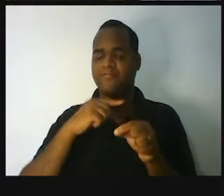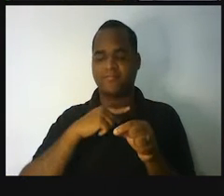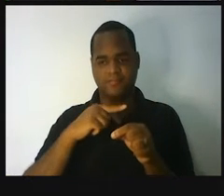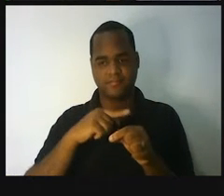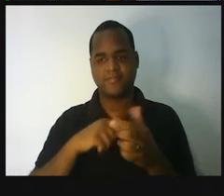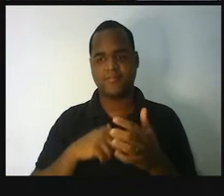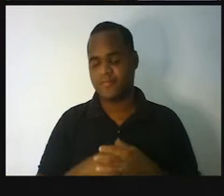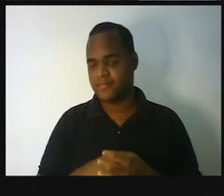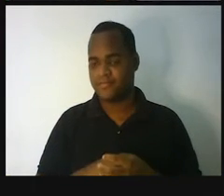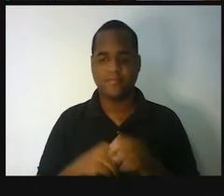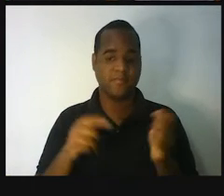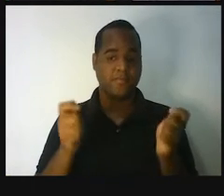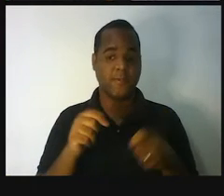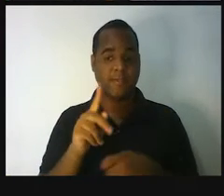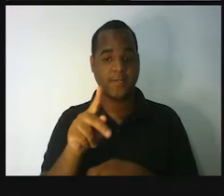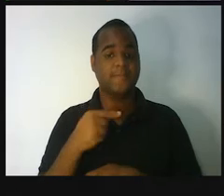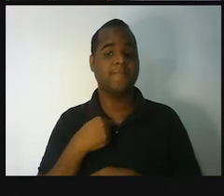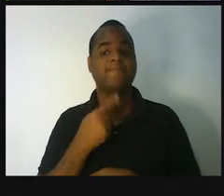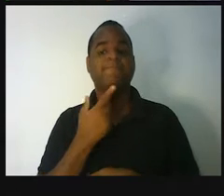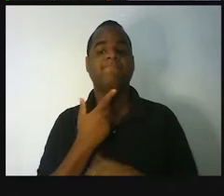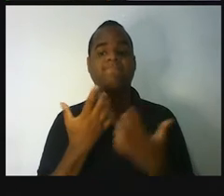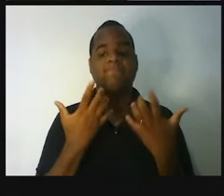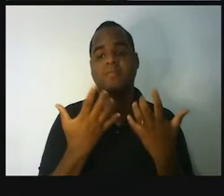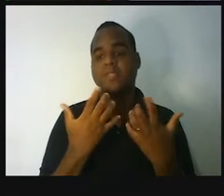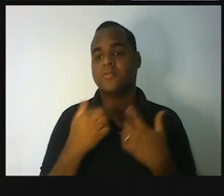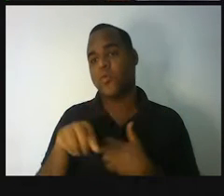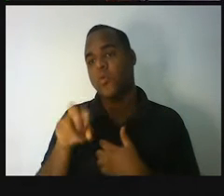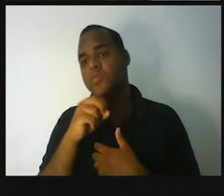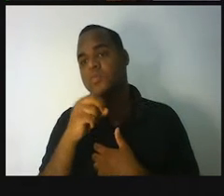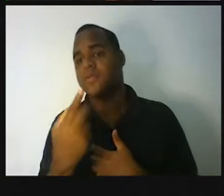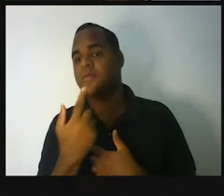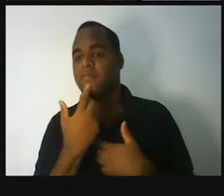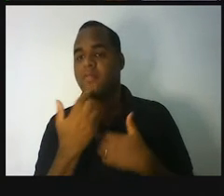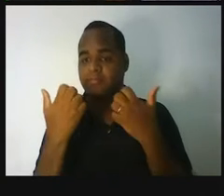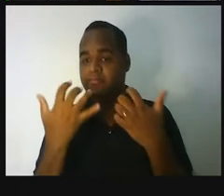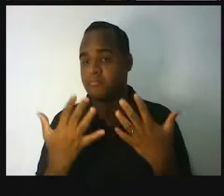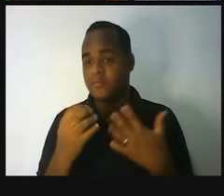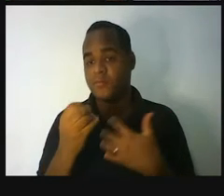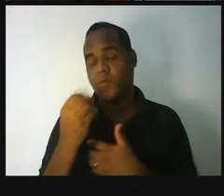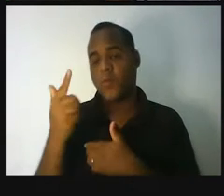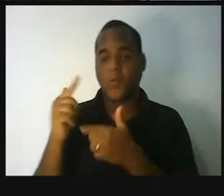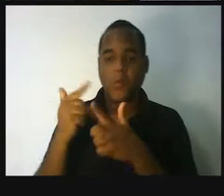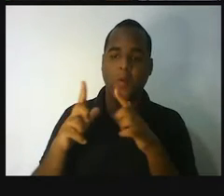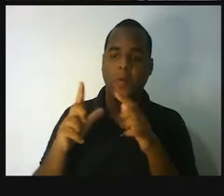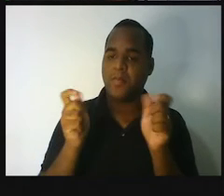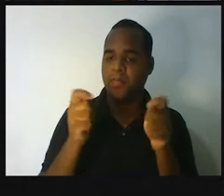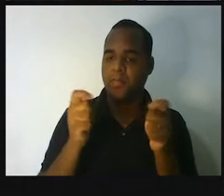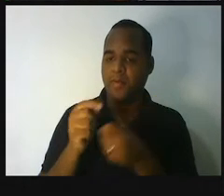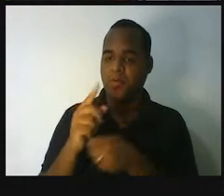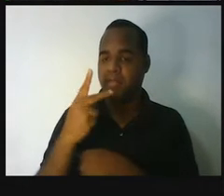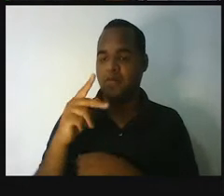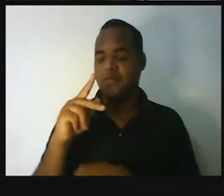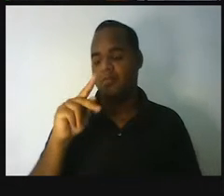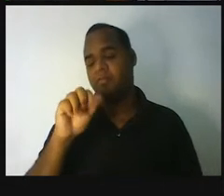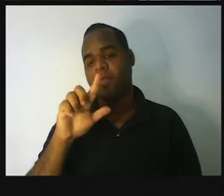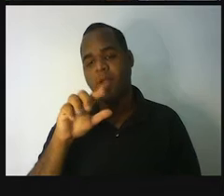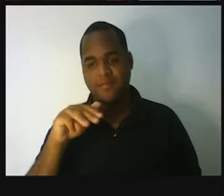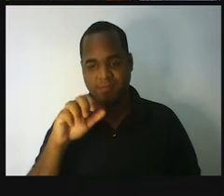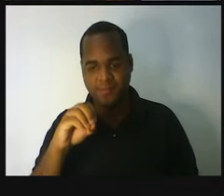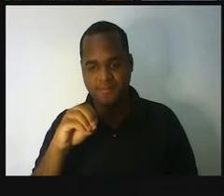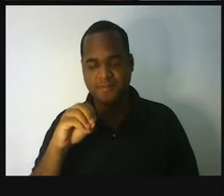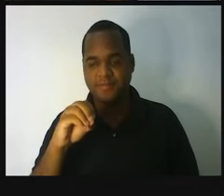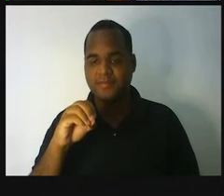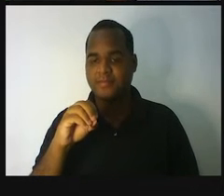é eu medir com o meu palmo. Outra coisa é você medir com o seu palmo. Então,